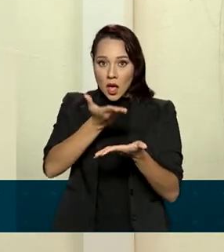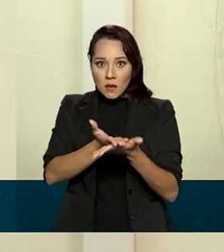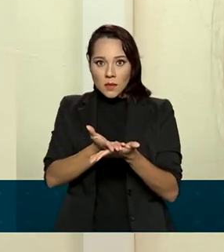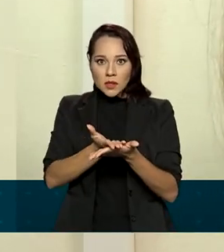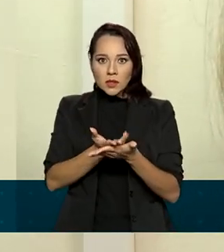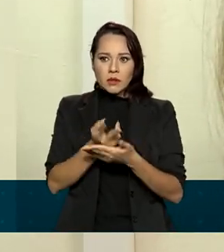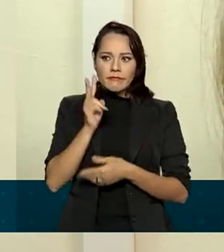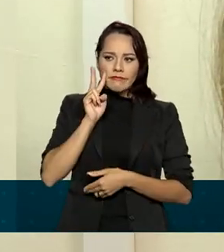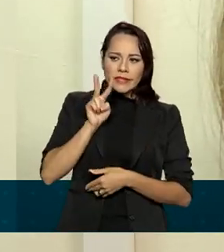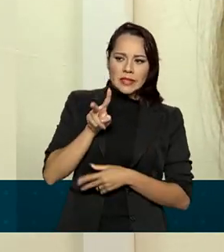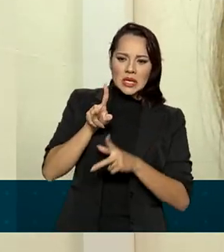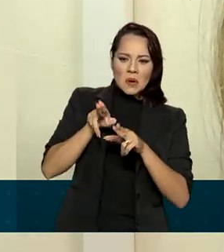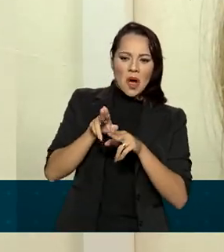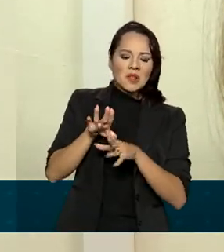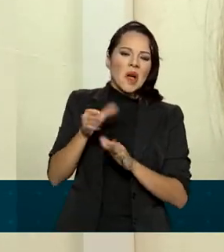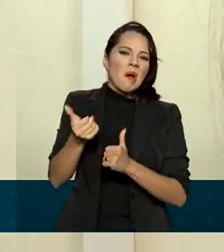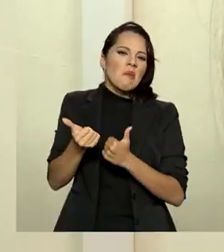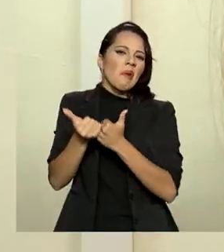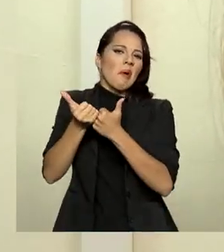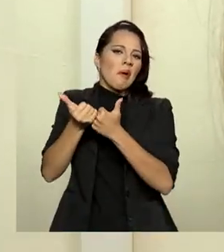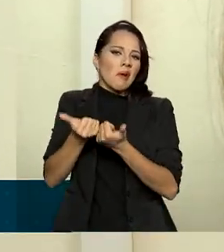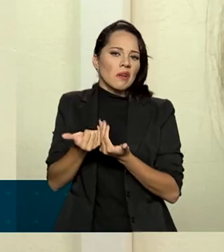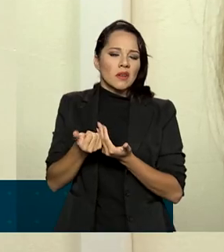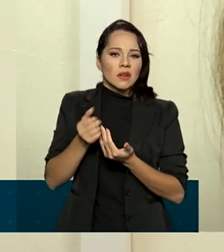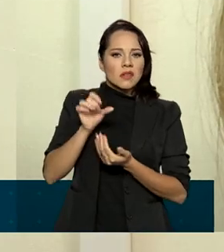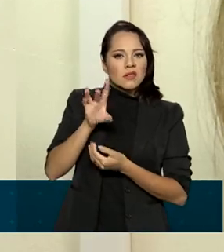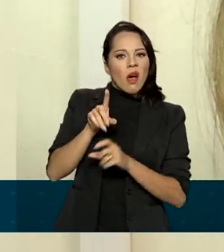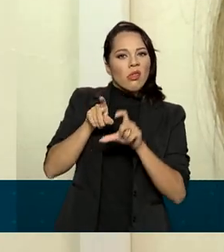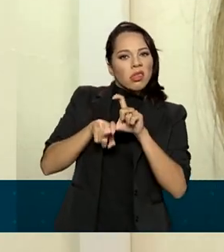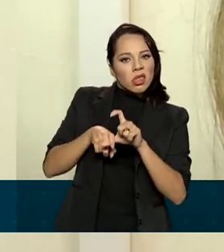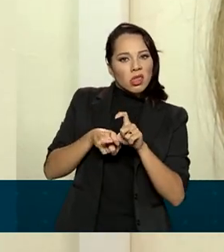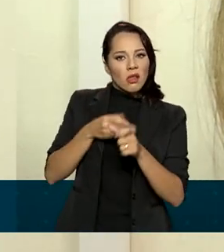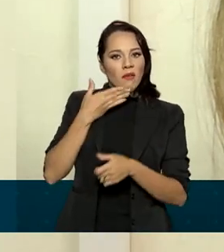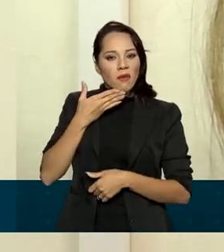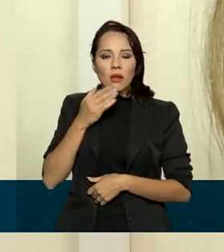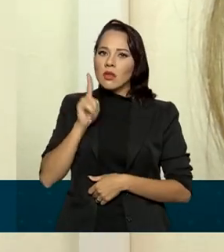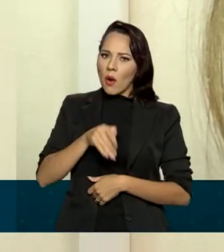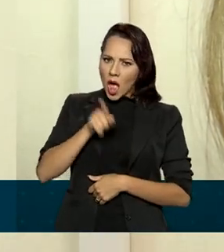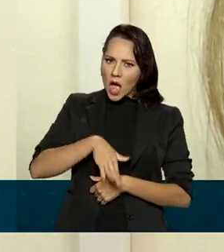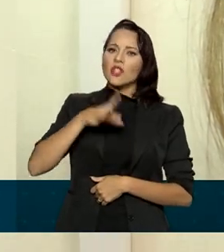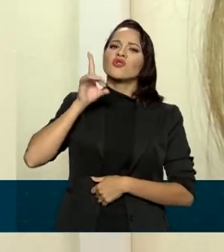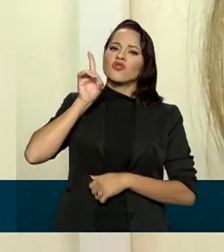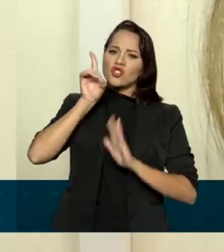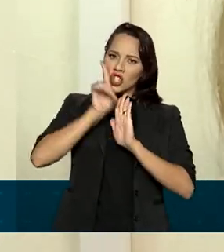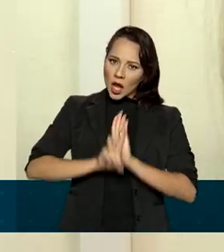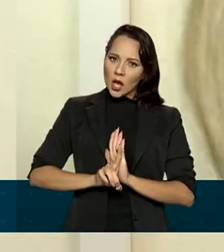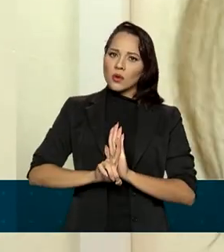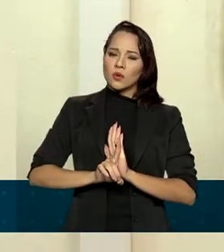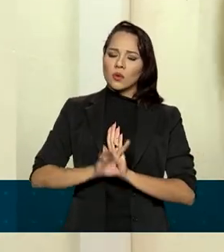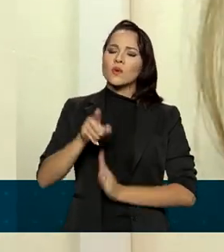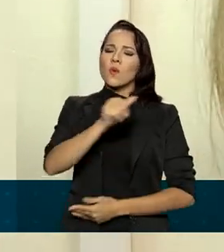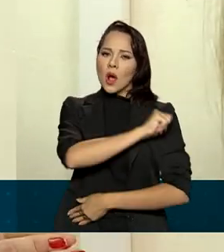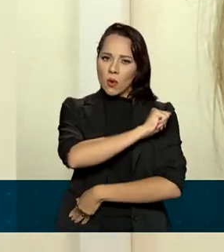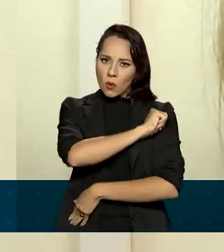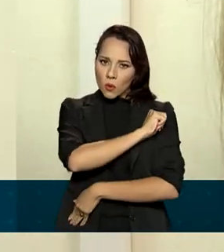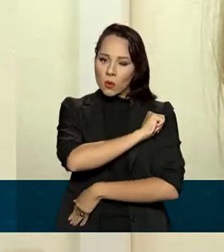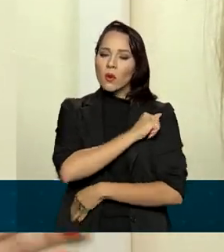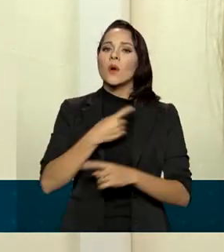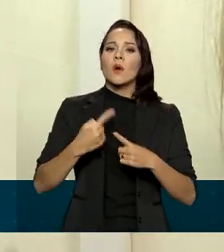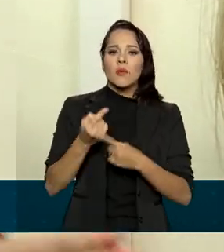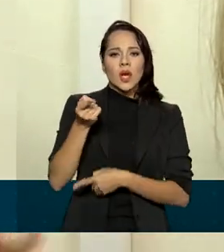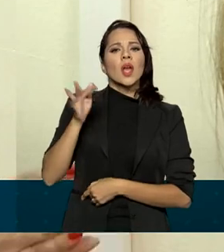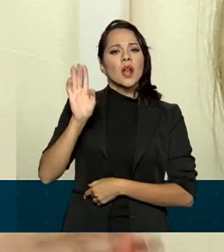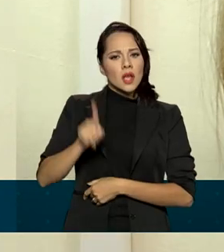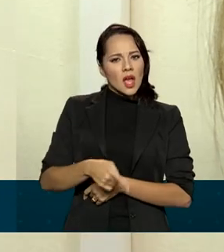não deve ser visto como um acessório, como um favor. É direito desse aluno, porque